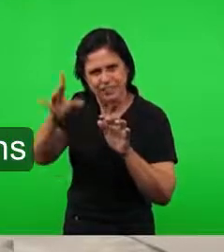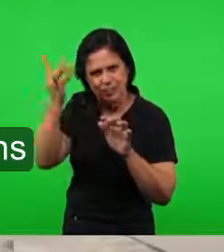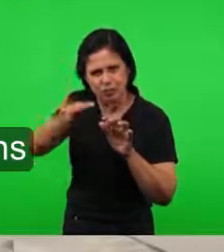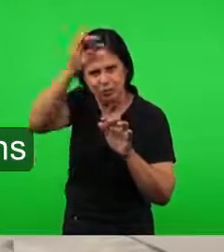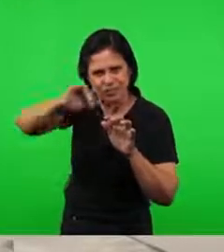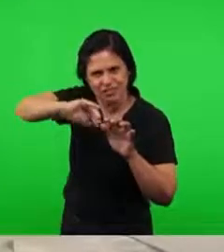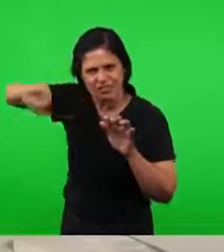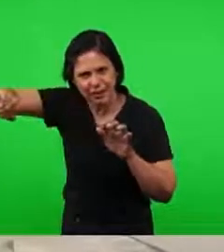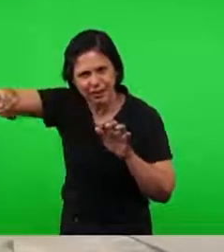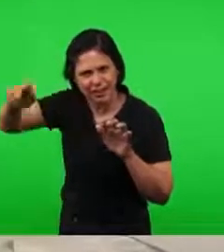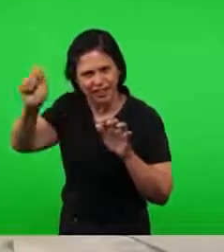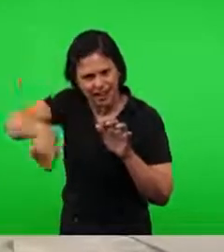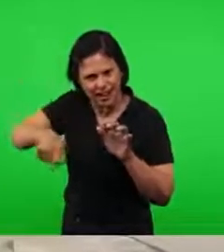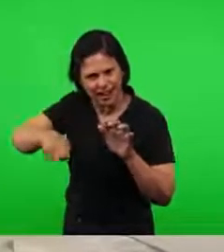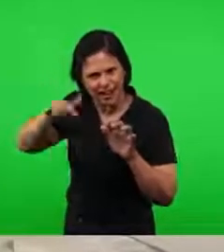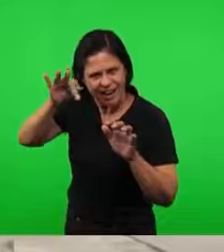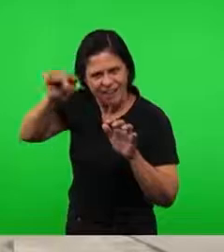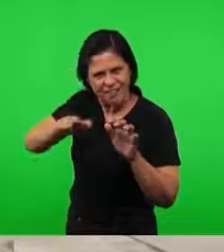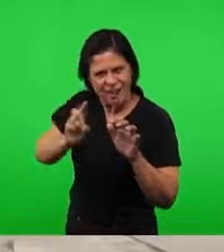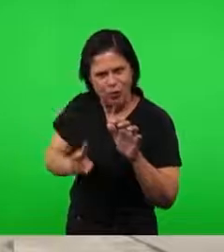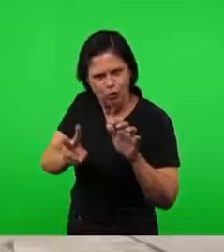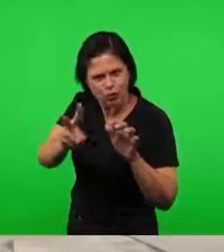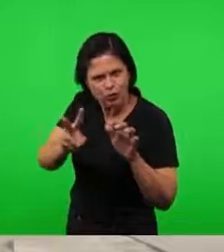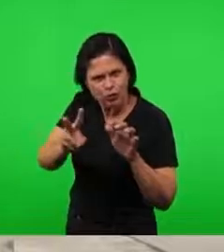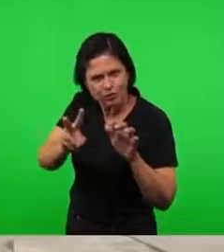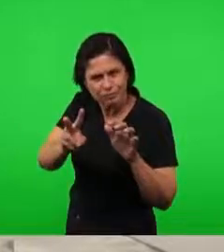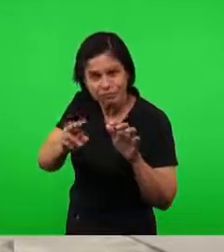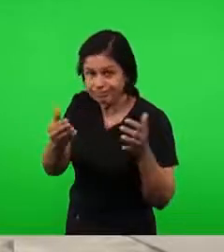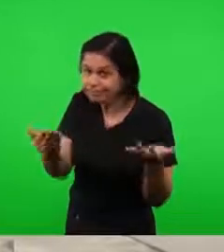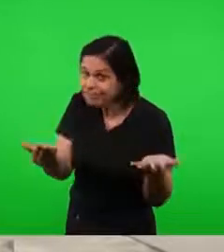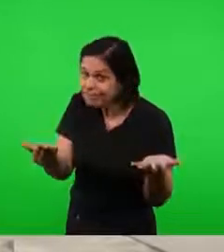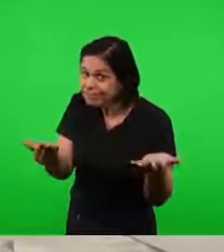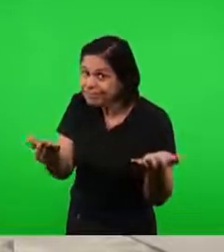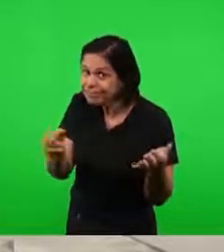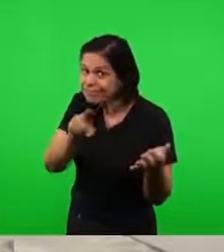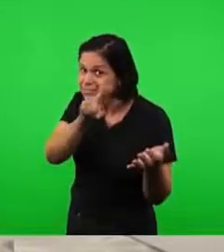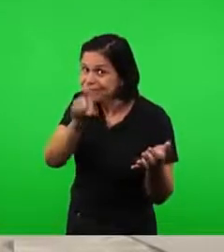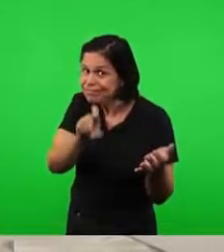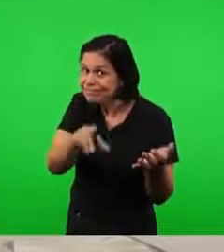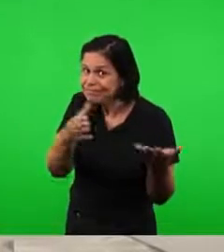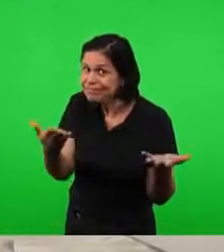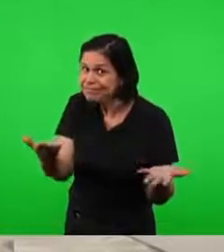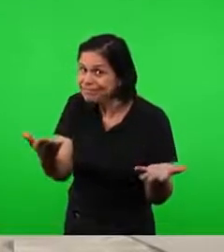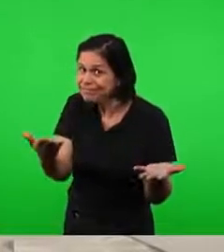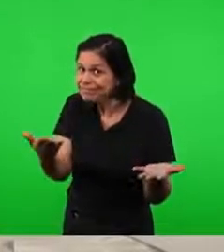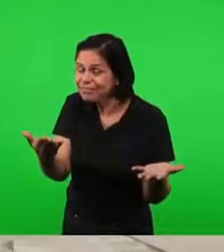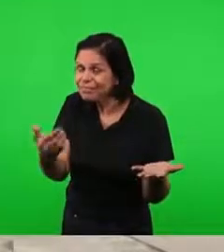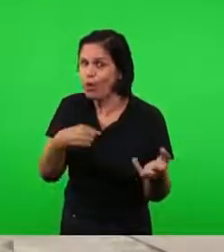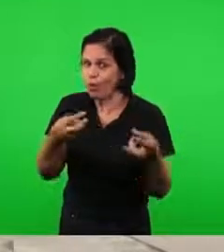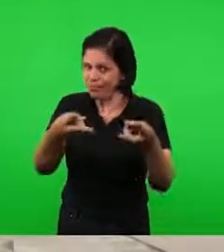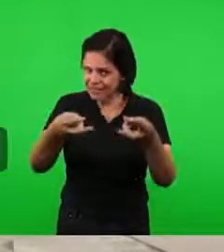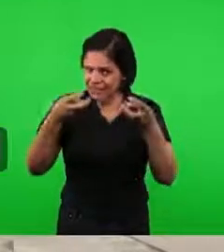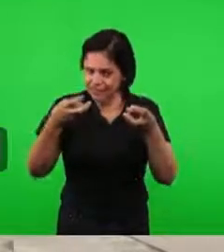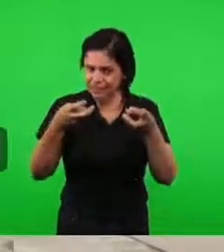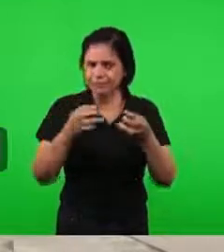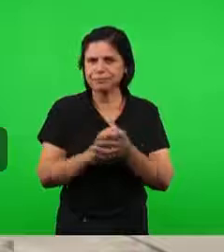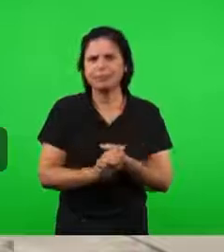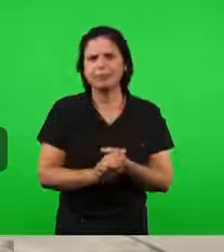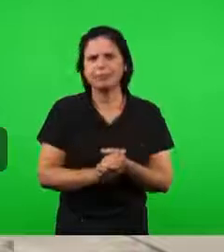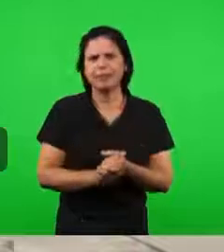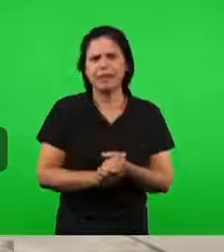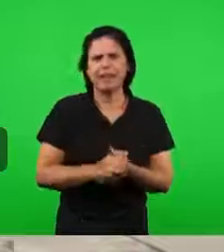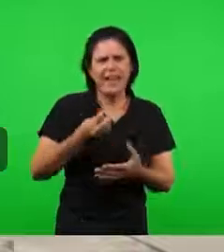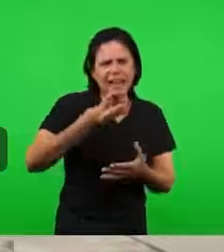algumas observações, mas eu trago aqui uma outra observação, para que as irmãs possam se basear. Busque na